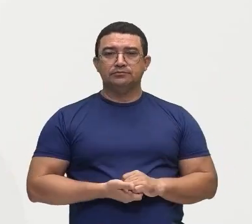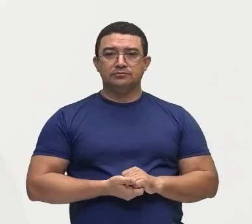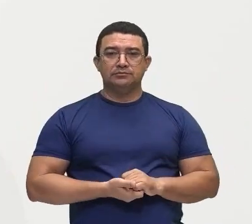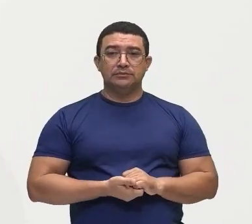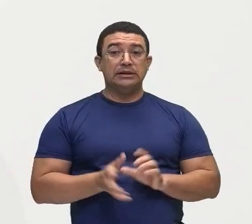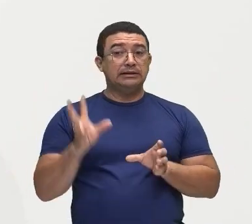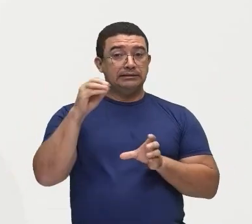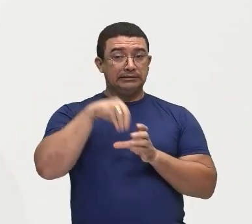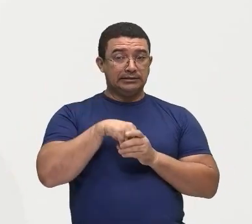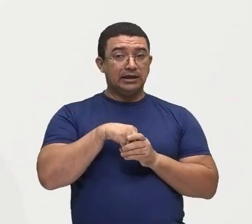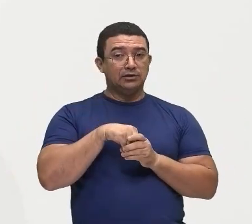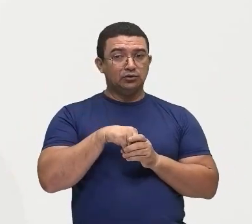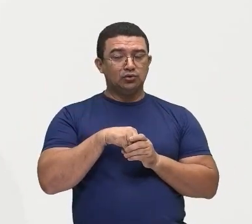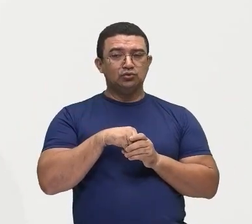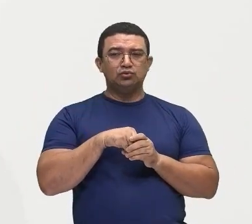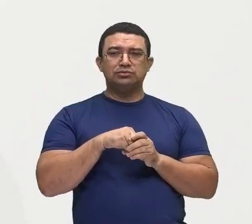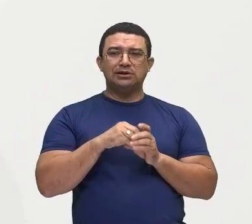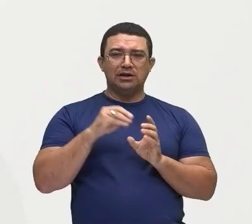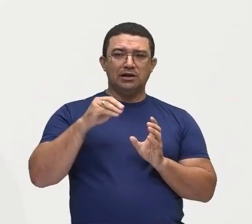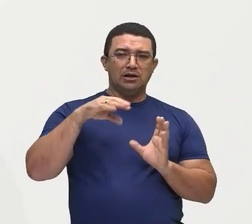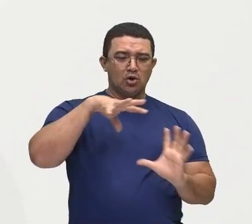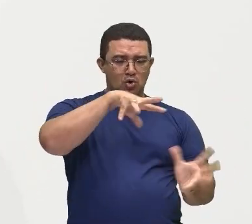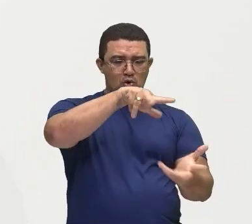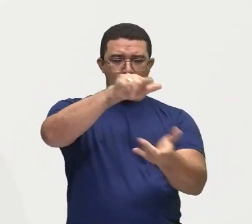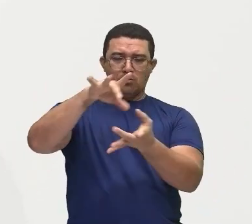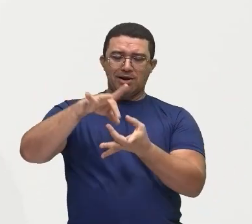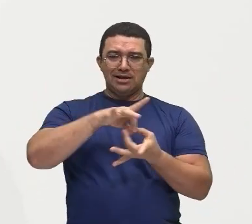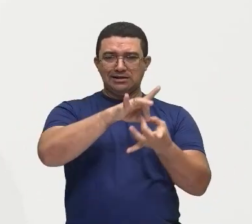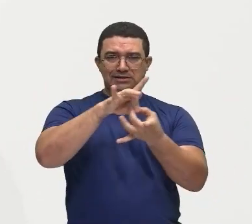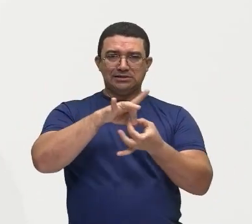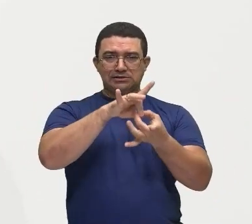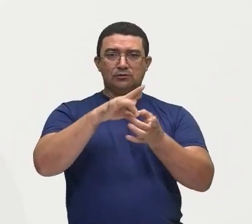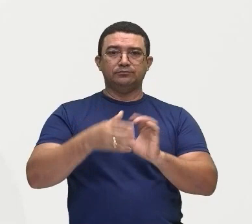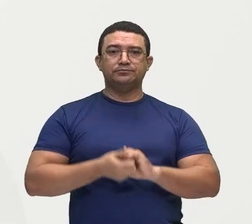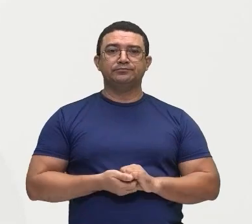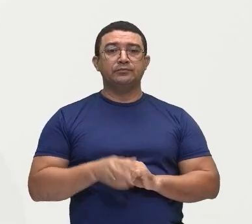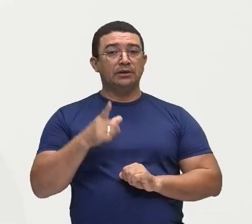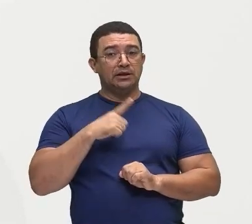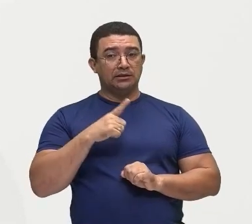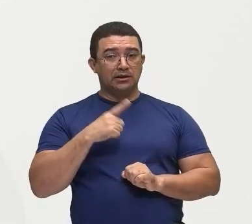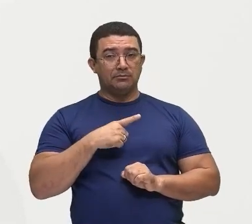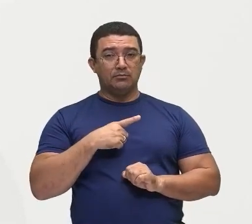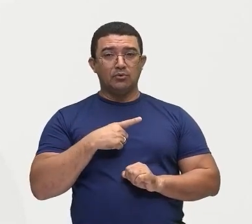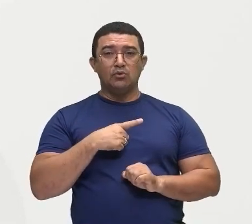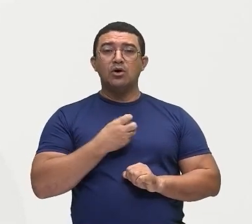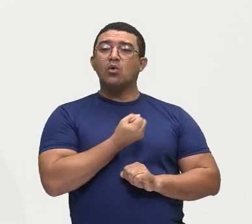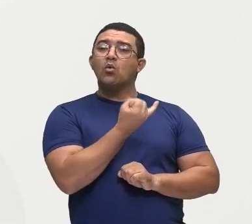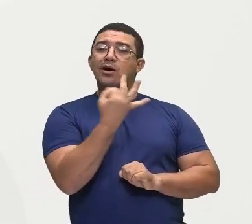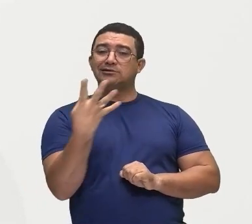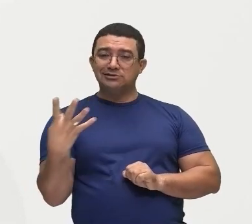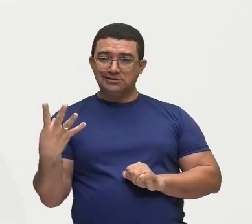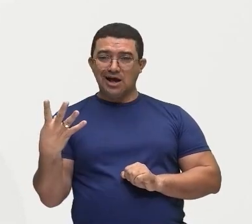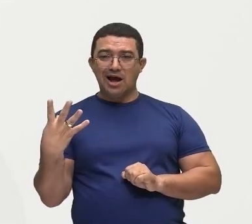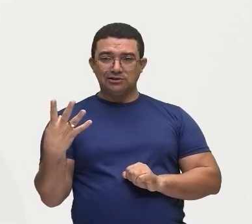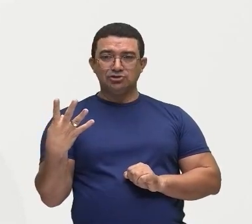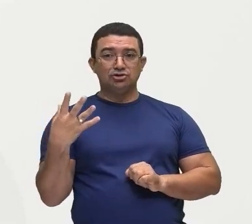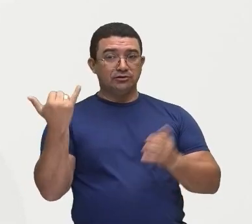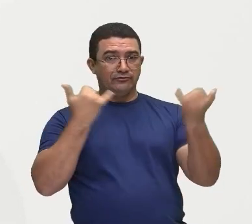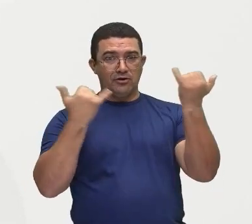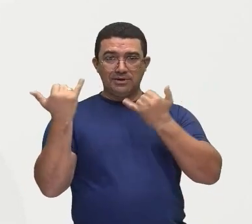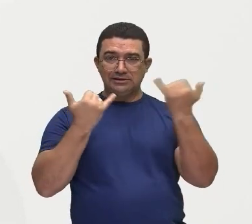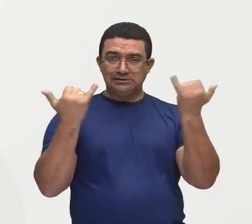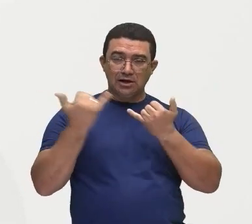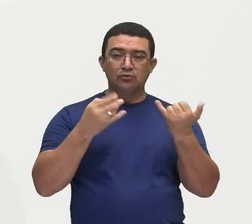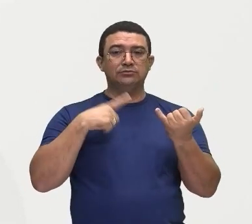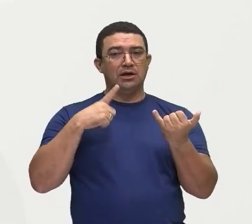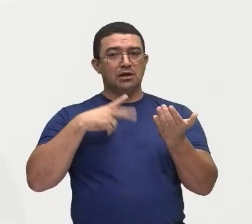chamar de globalização. Aí temos o fluxo de informações, onde temos os jornais, as